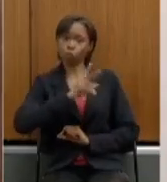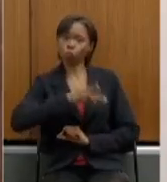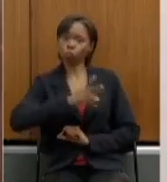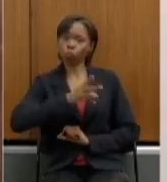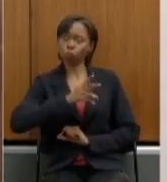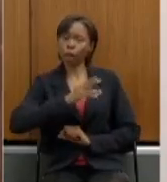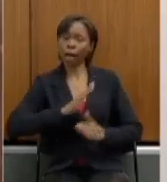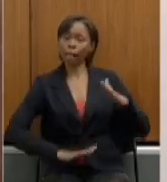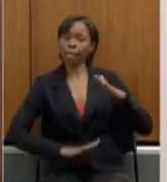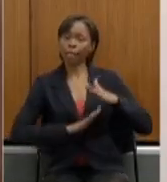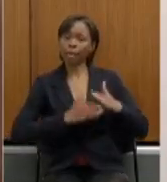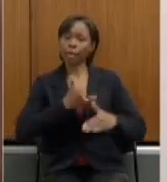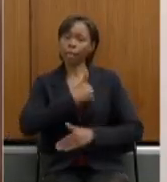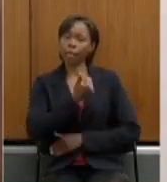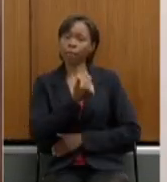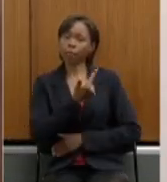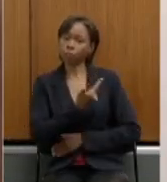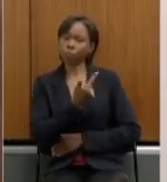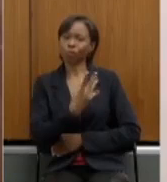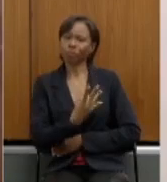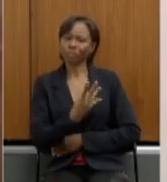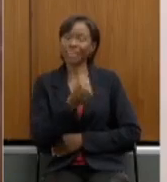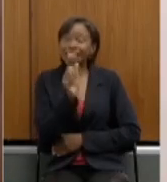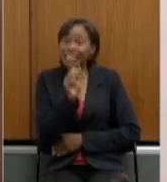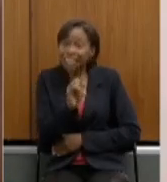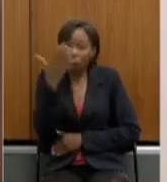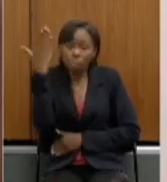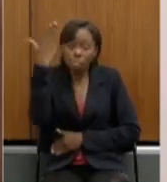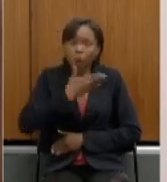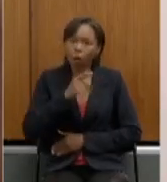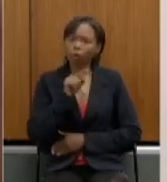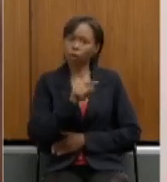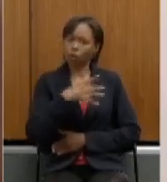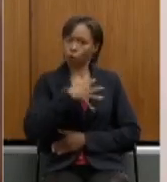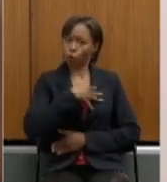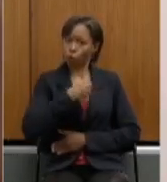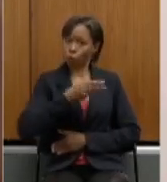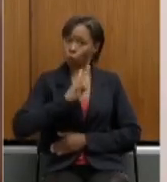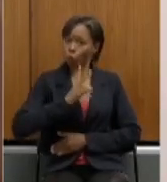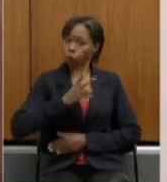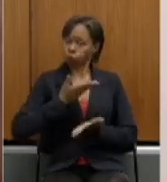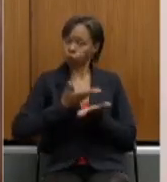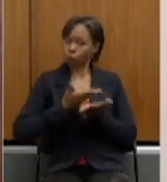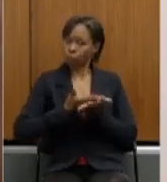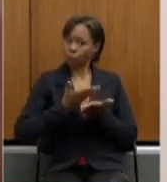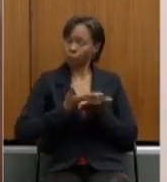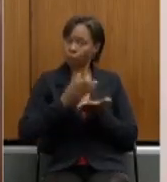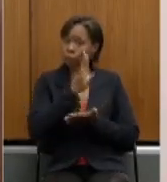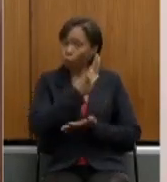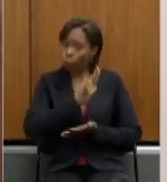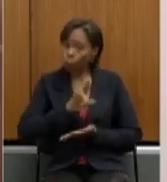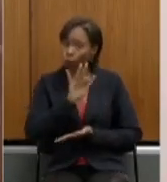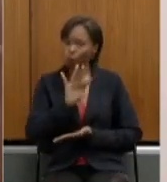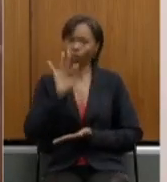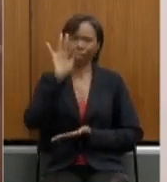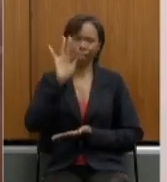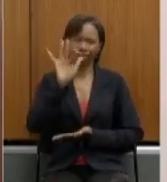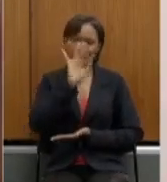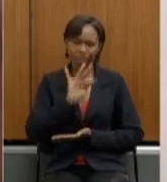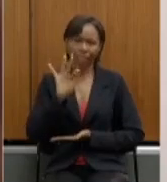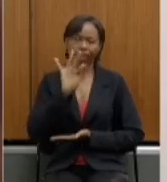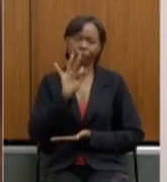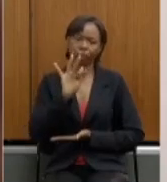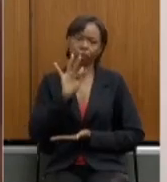24 anos se comprovado que eles estivessem estudando em universidades mesmo